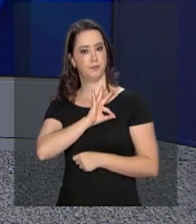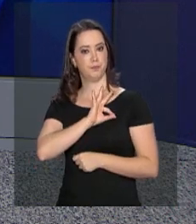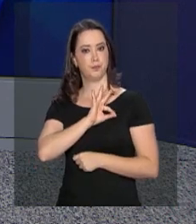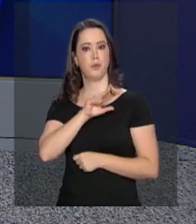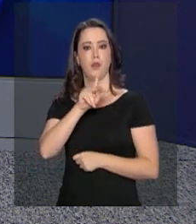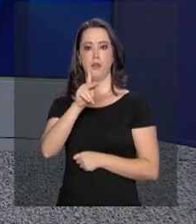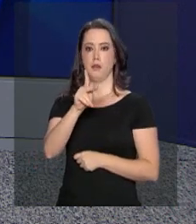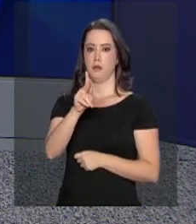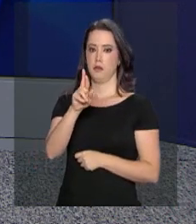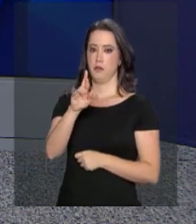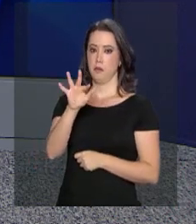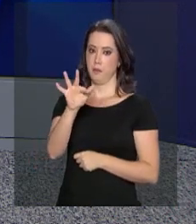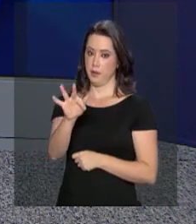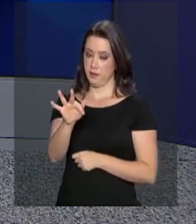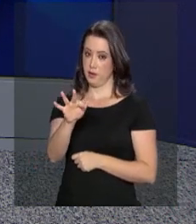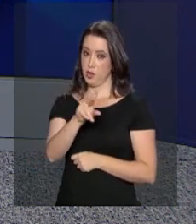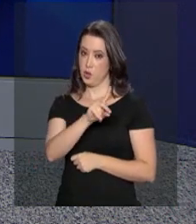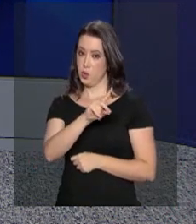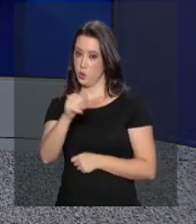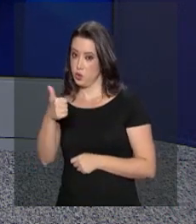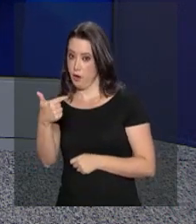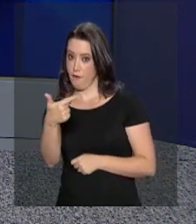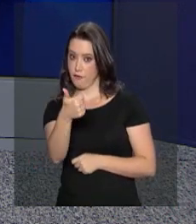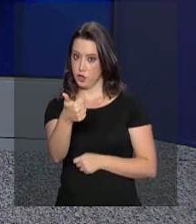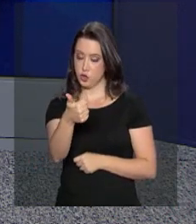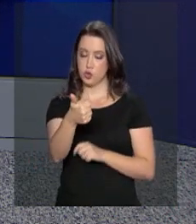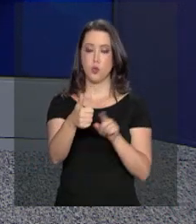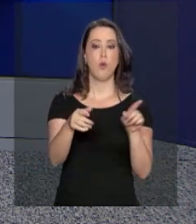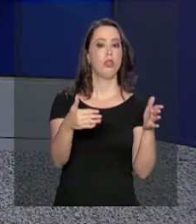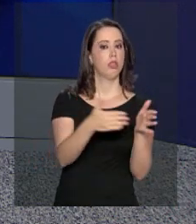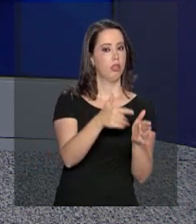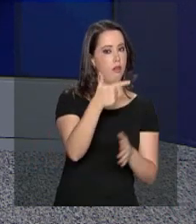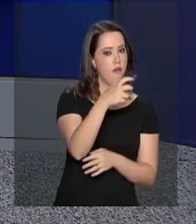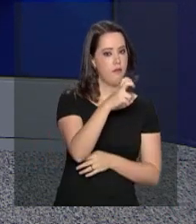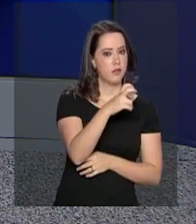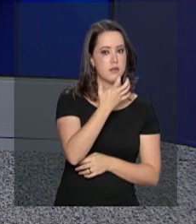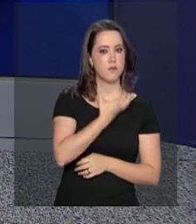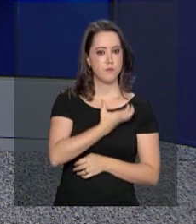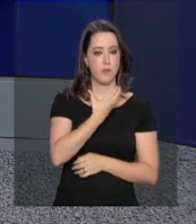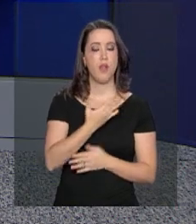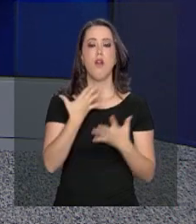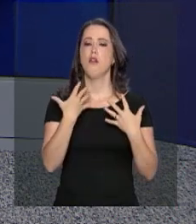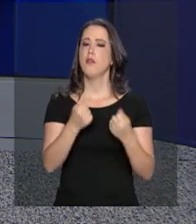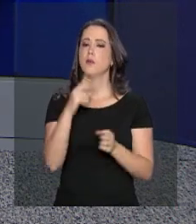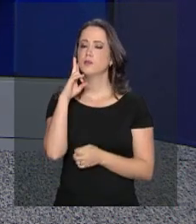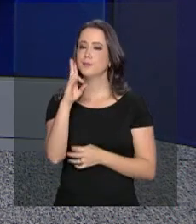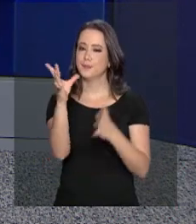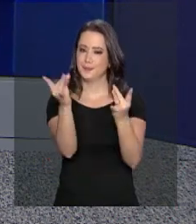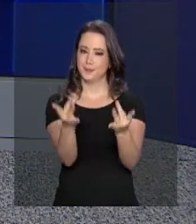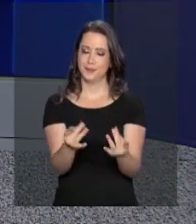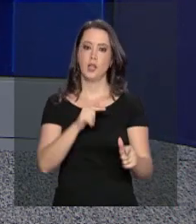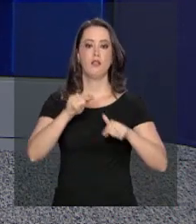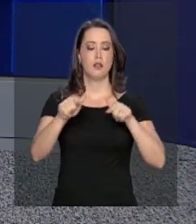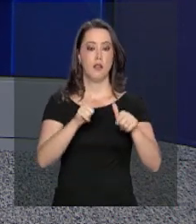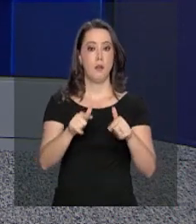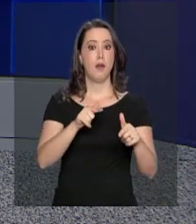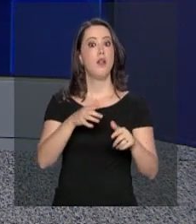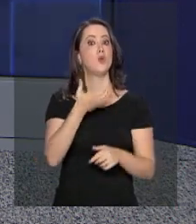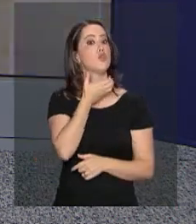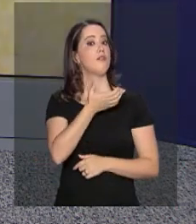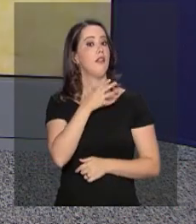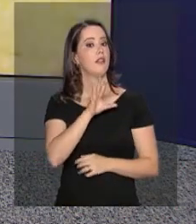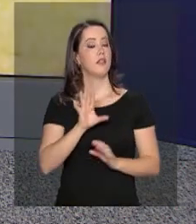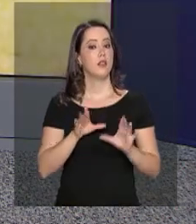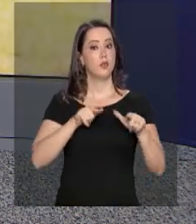Rodoviária Federal do dia 21 a 25 de dezembro. Vamos saber mais sobre a etapa de Natal da Operação Rodovida